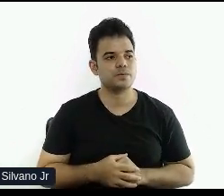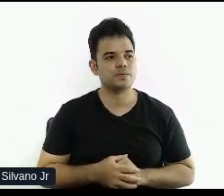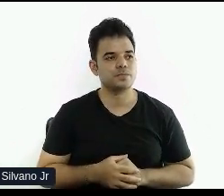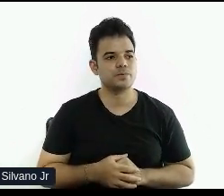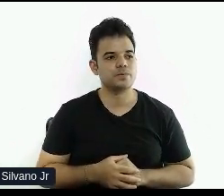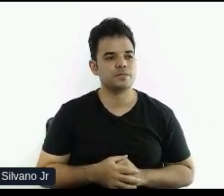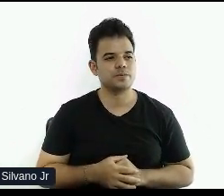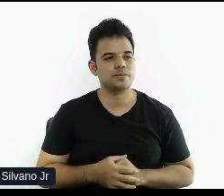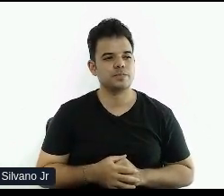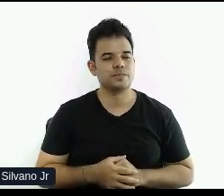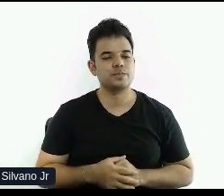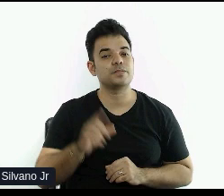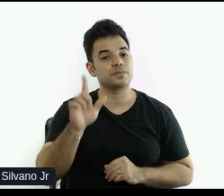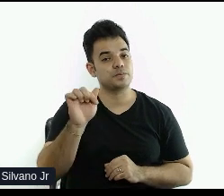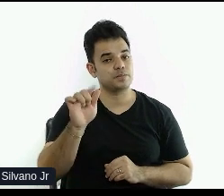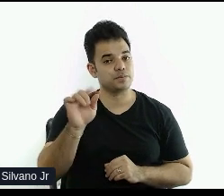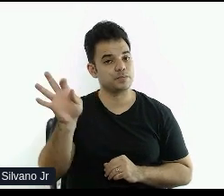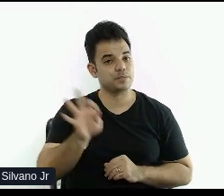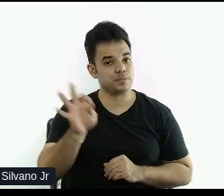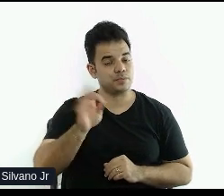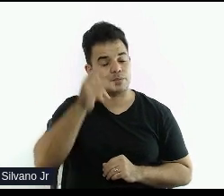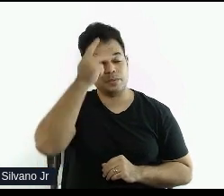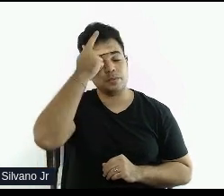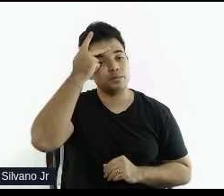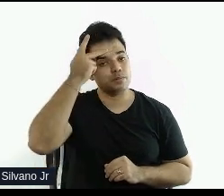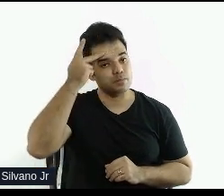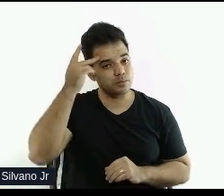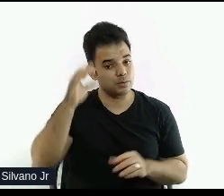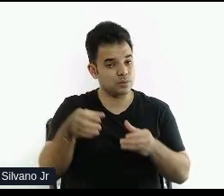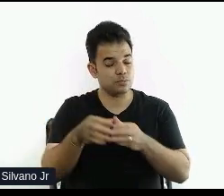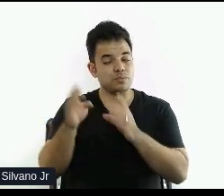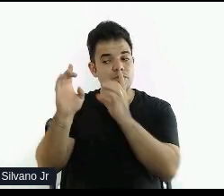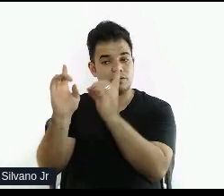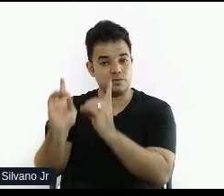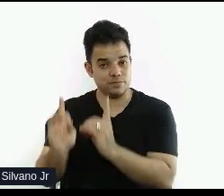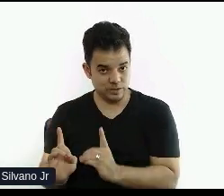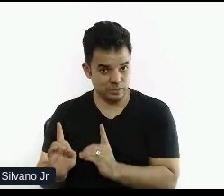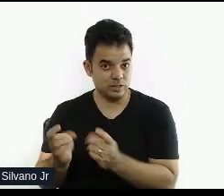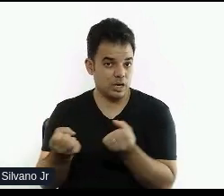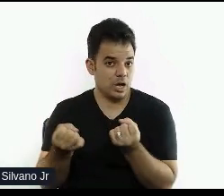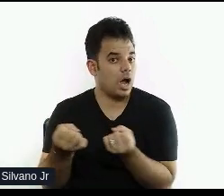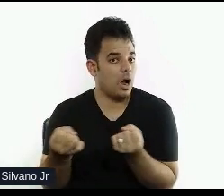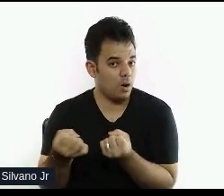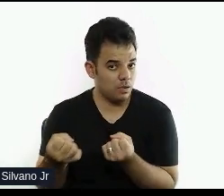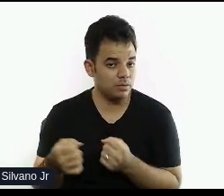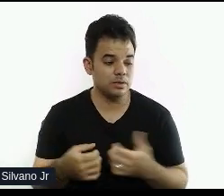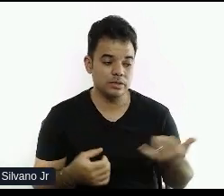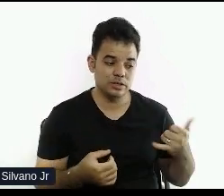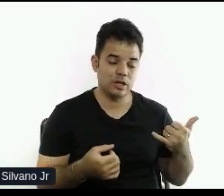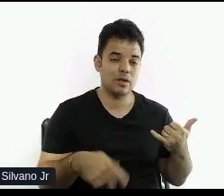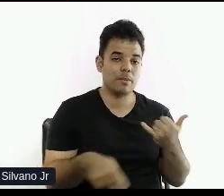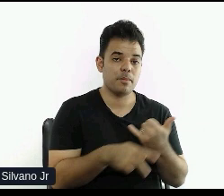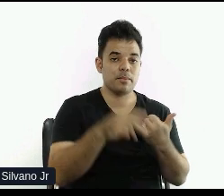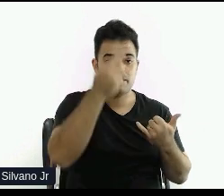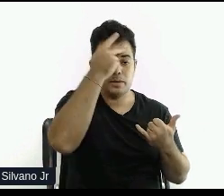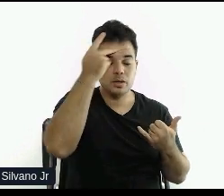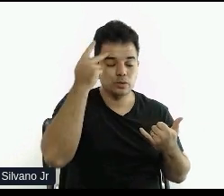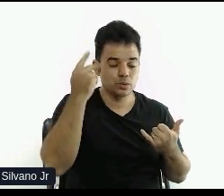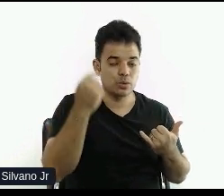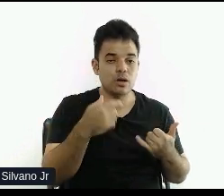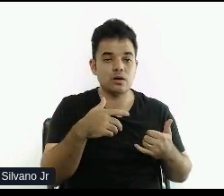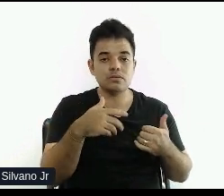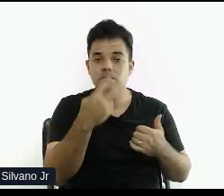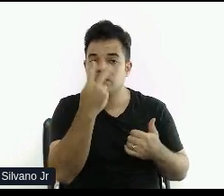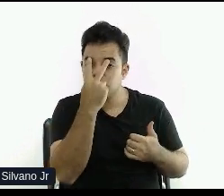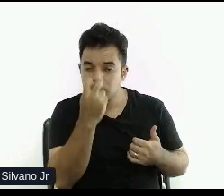17% de carros para pessoas com deficiência, 11% mais de busca de celular para cegos, né? Para pessoas com deficiência visual. Então,